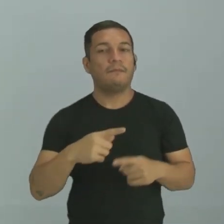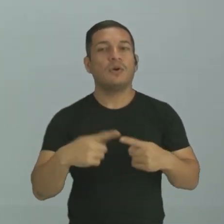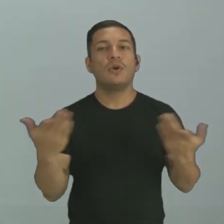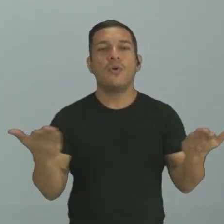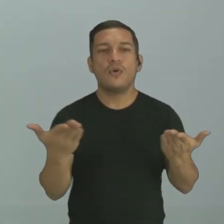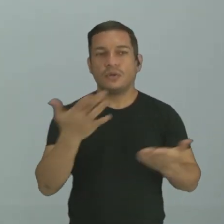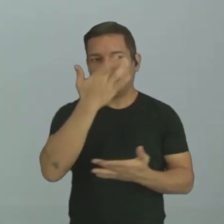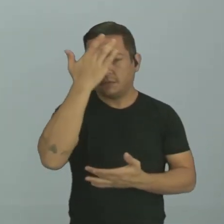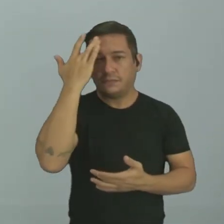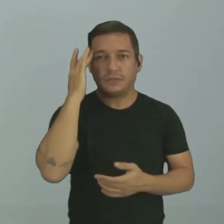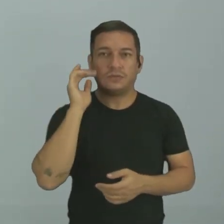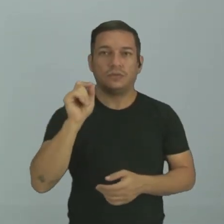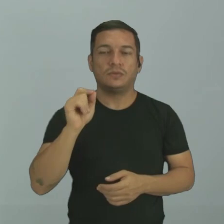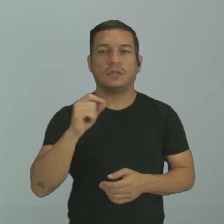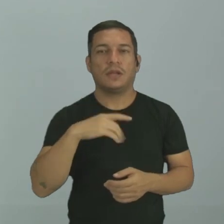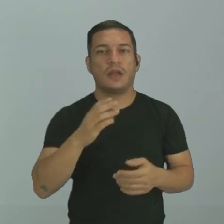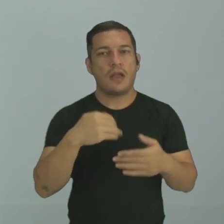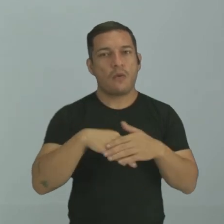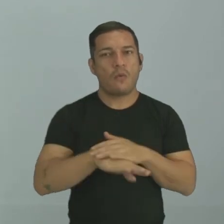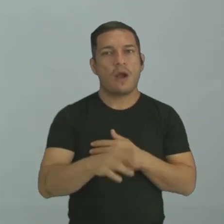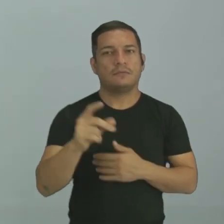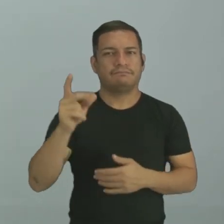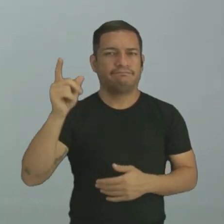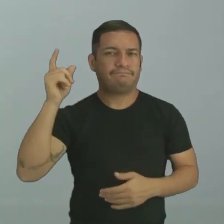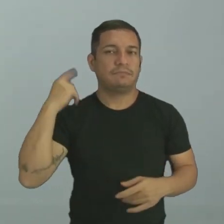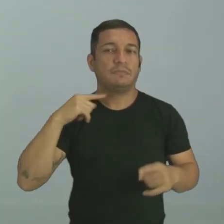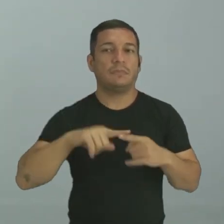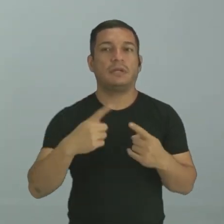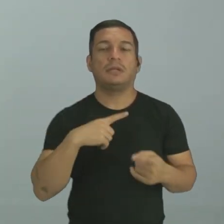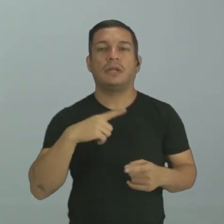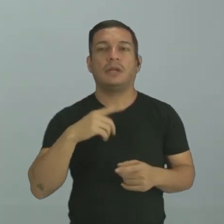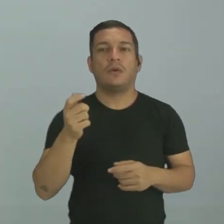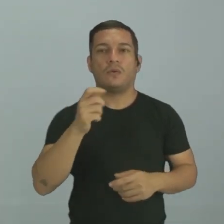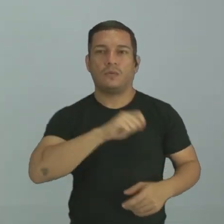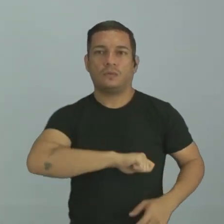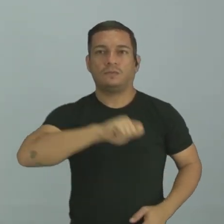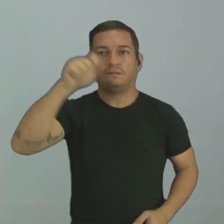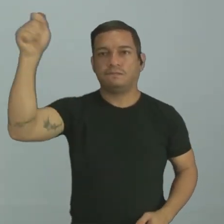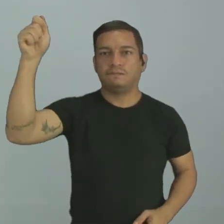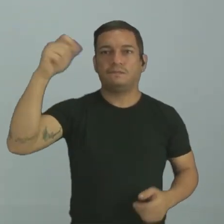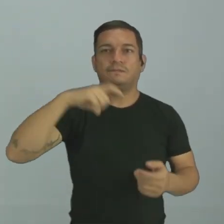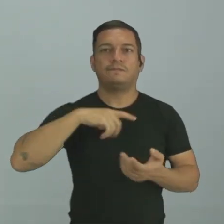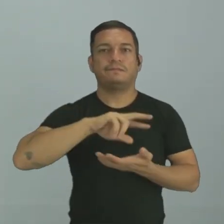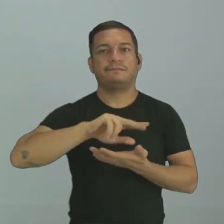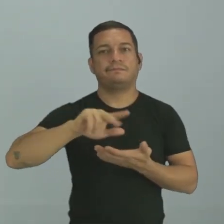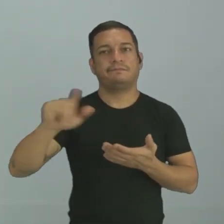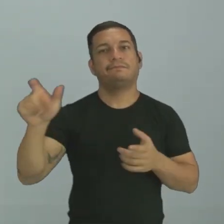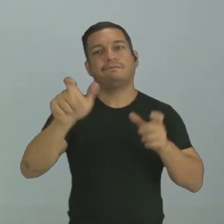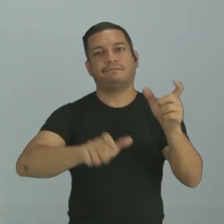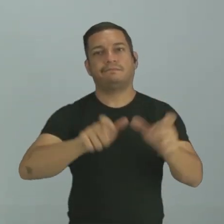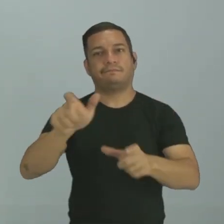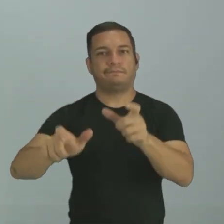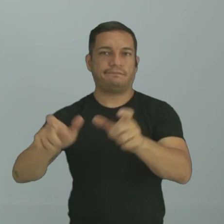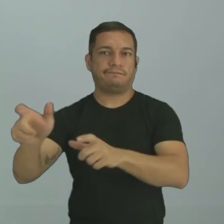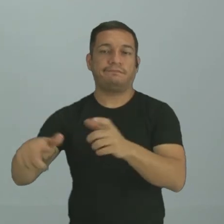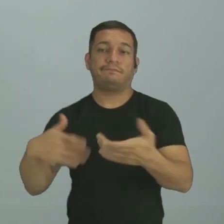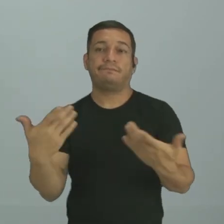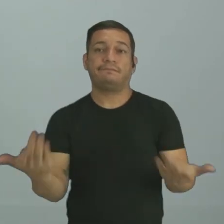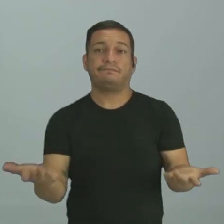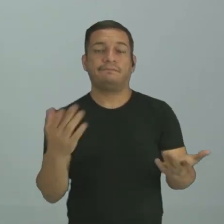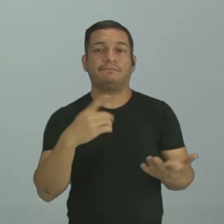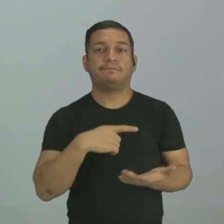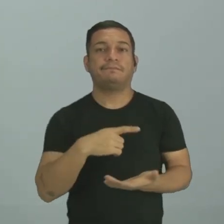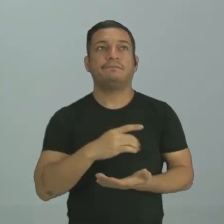pessoas só colecionam gibis antigos. Mas tem do super-homem. Tem de vários e vários outros. ou seja,